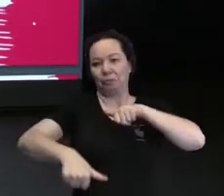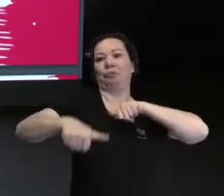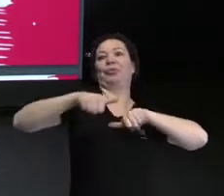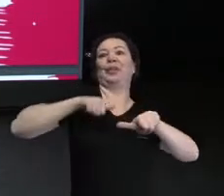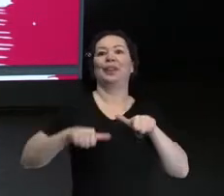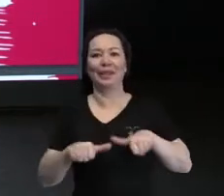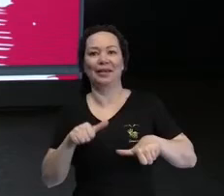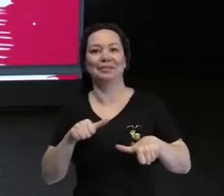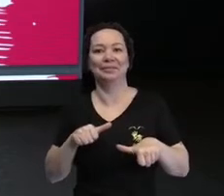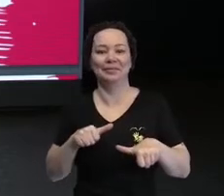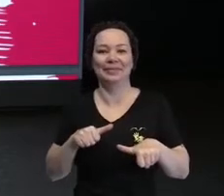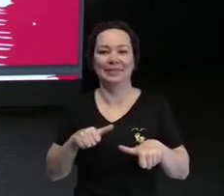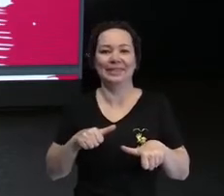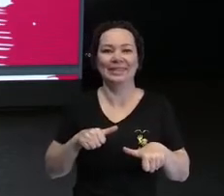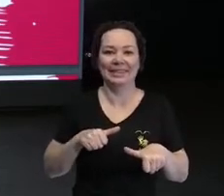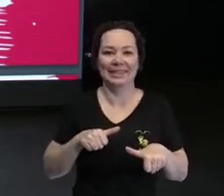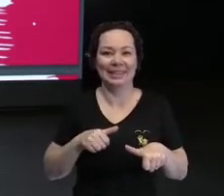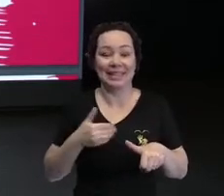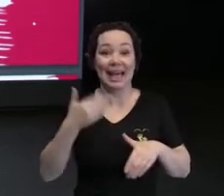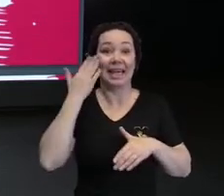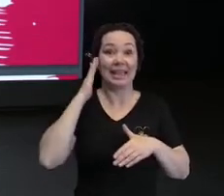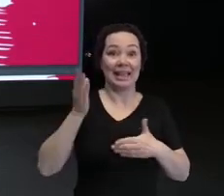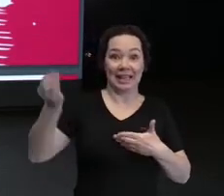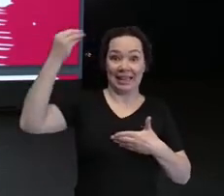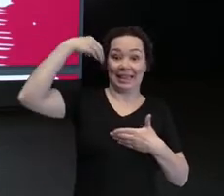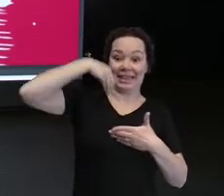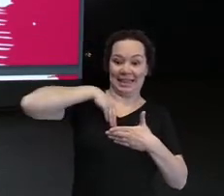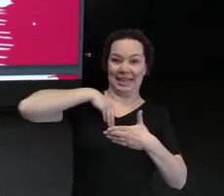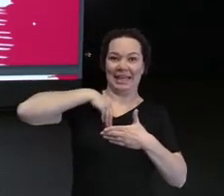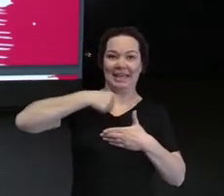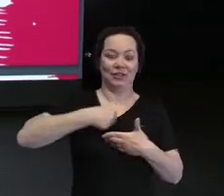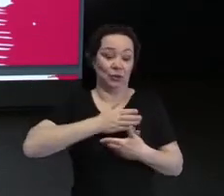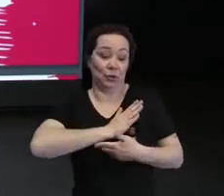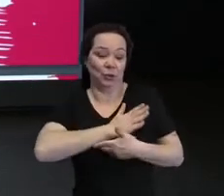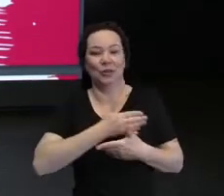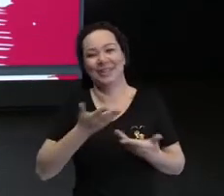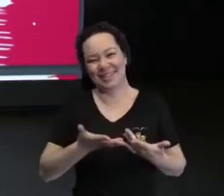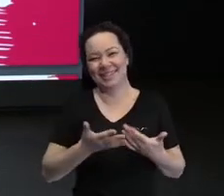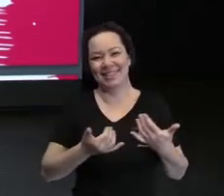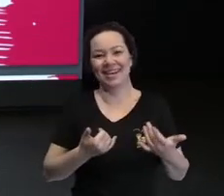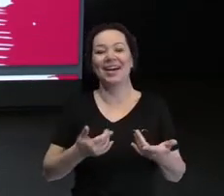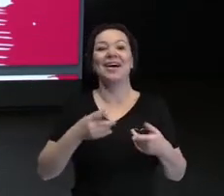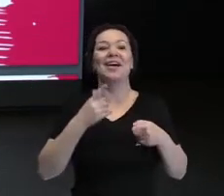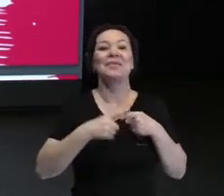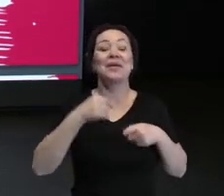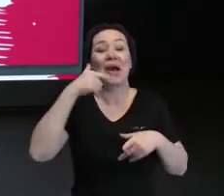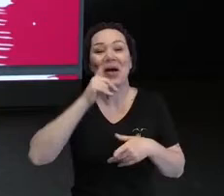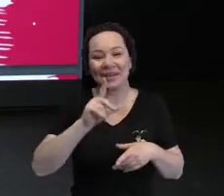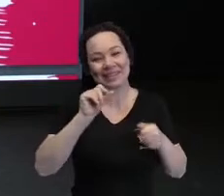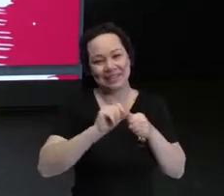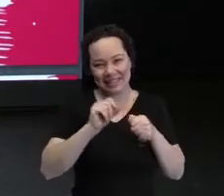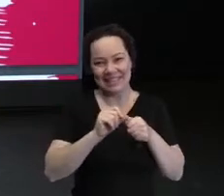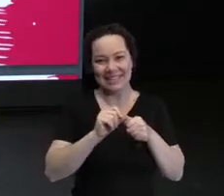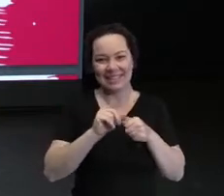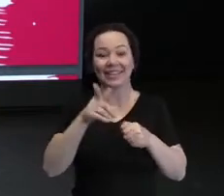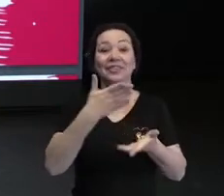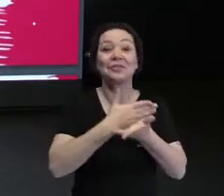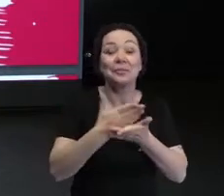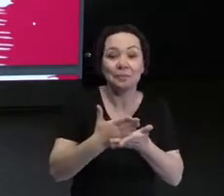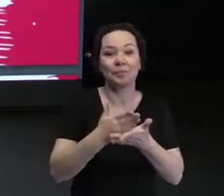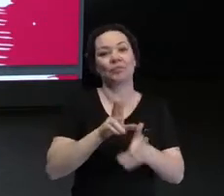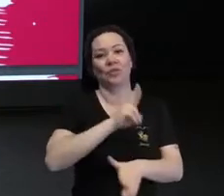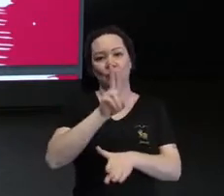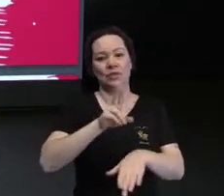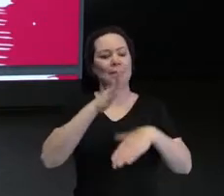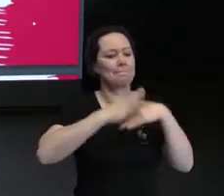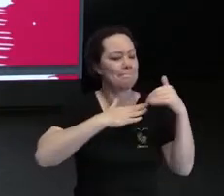o Alex. A gente precisa introjetar isso no nosso coração. Então, é começando a usar, é começando